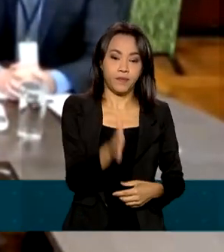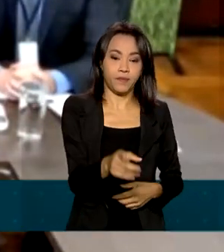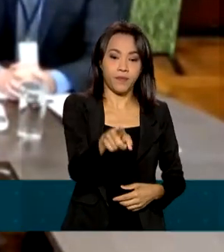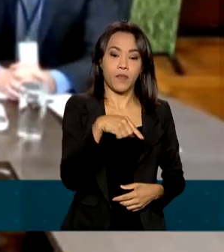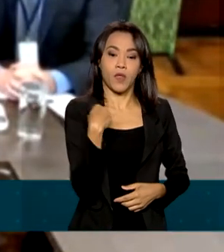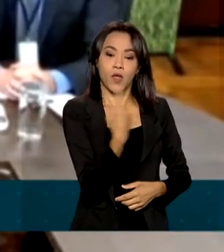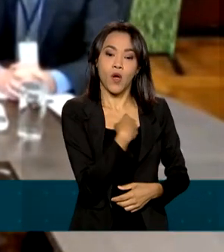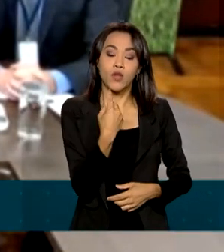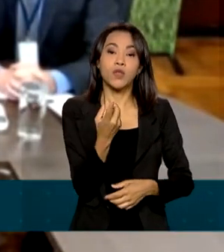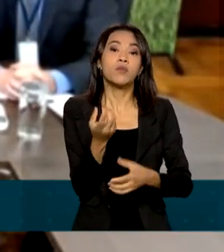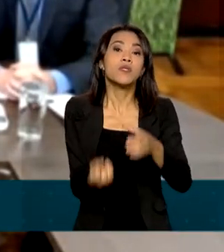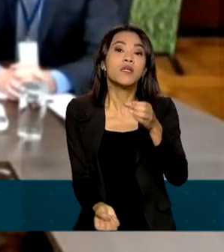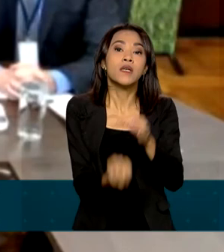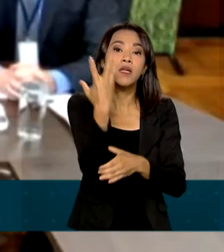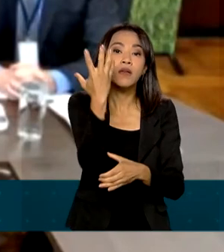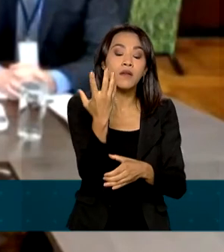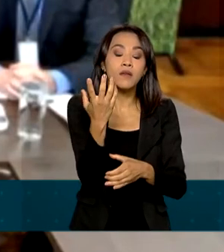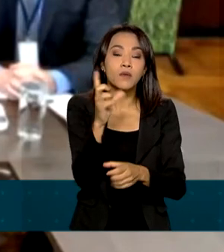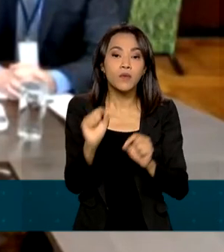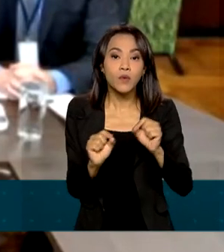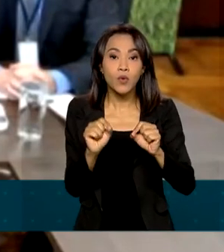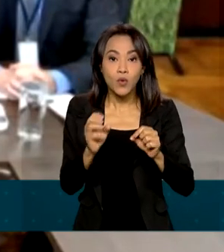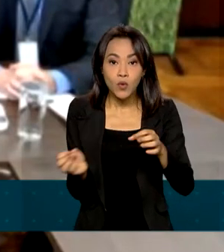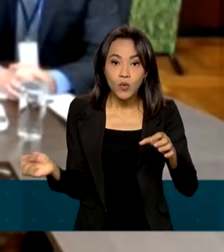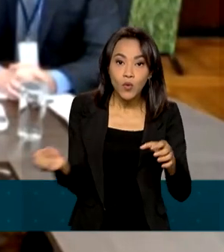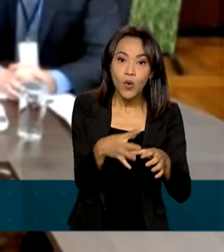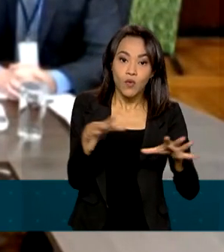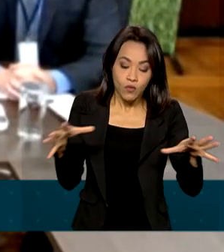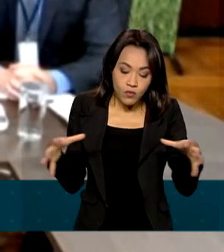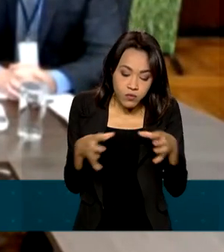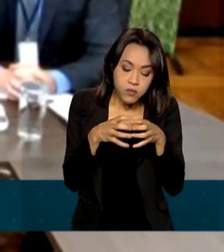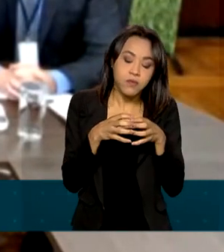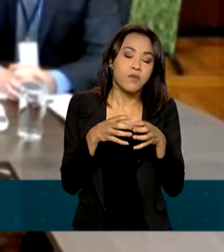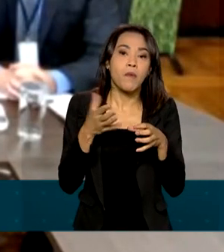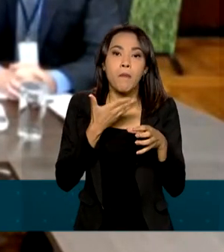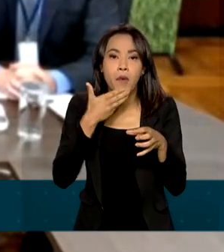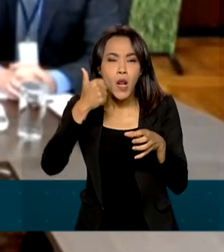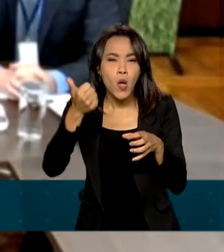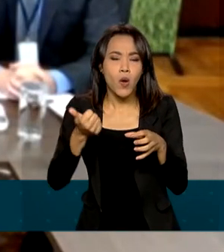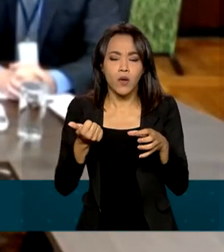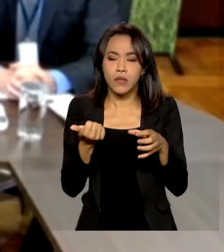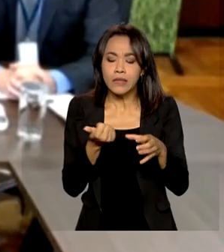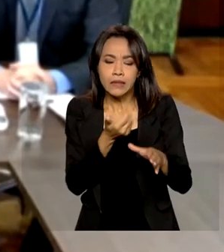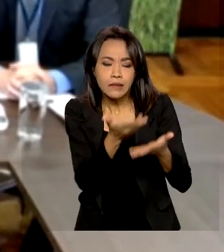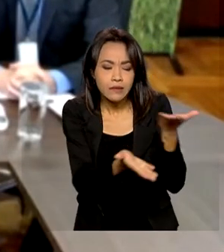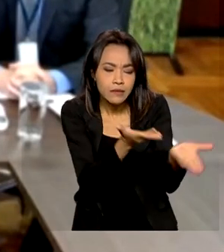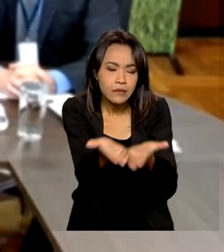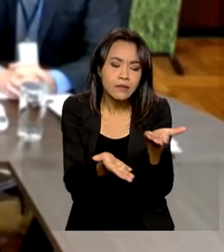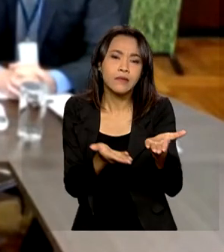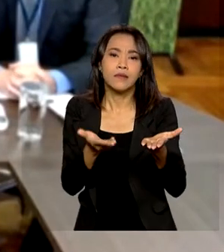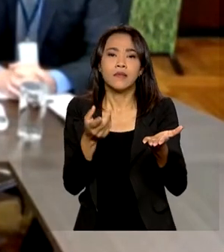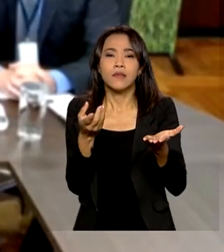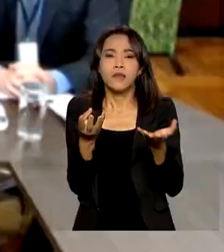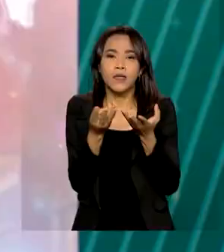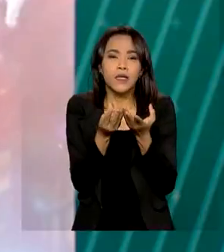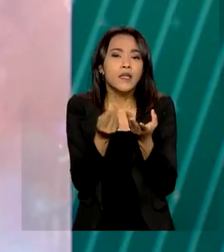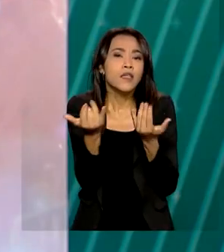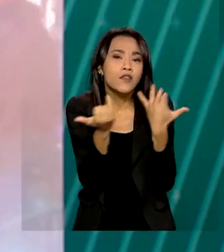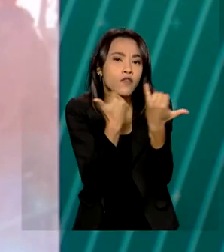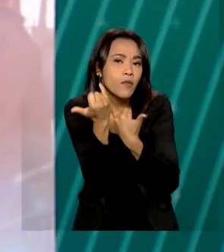novo núcleo de estatística para dar um melhor tratamento e uma qualificação para esses dados.